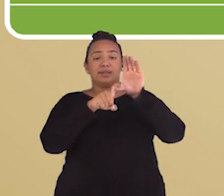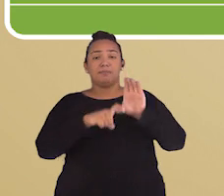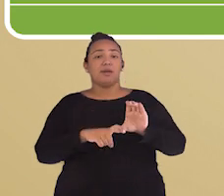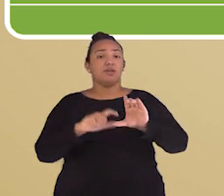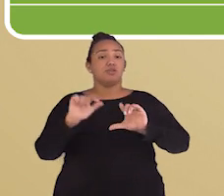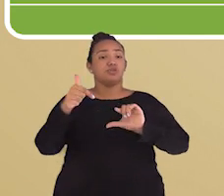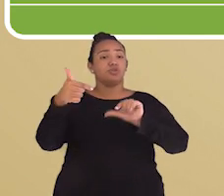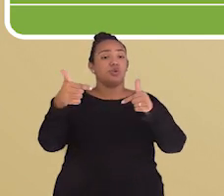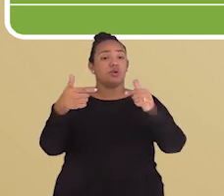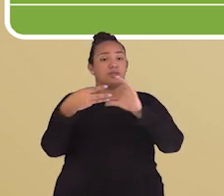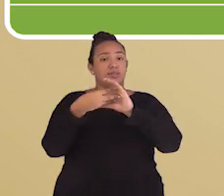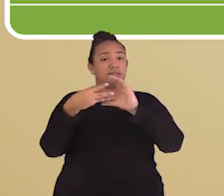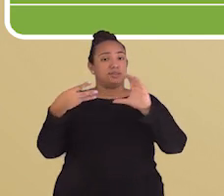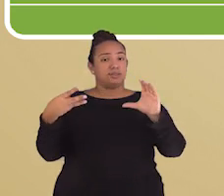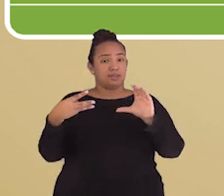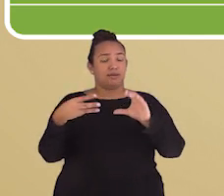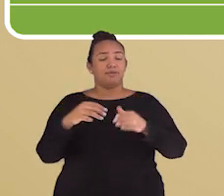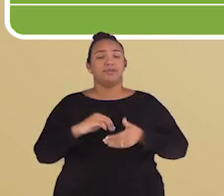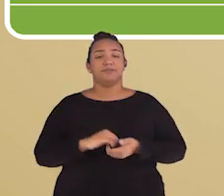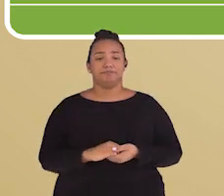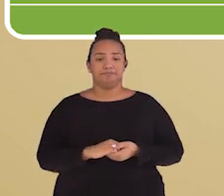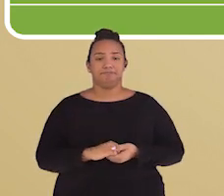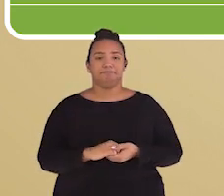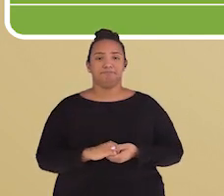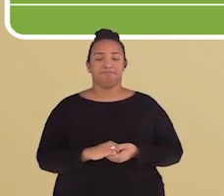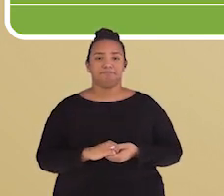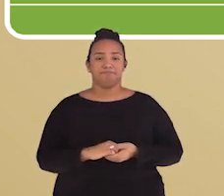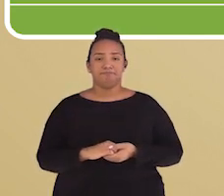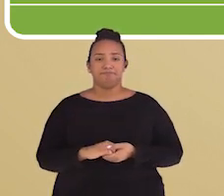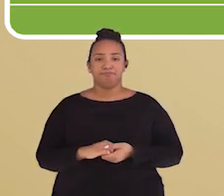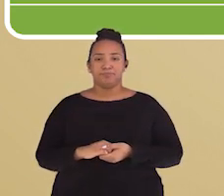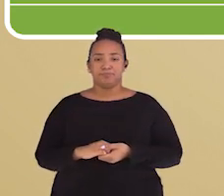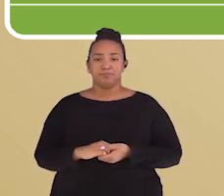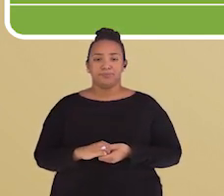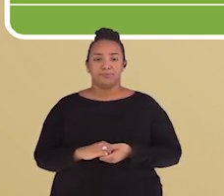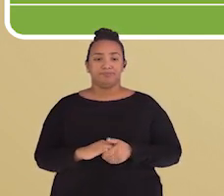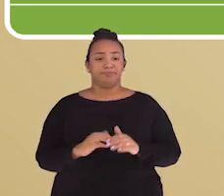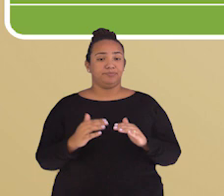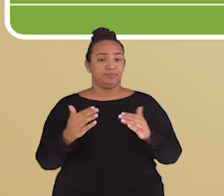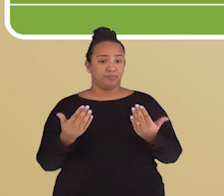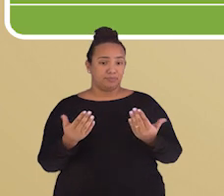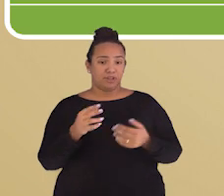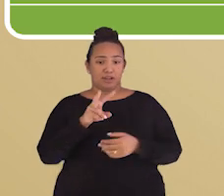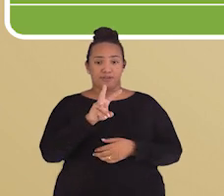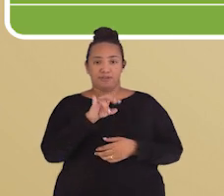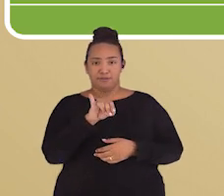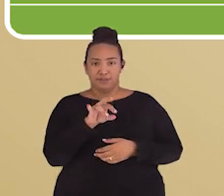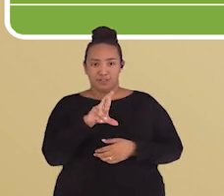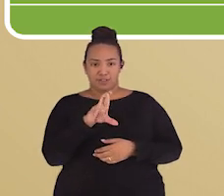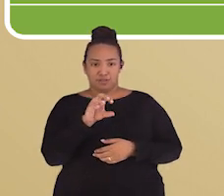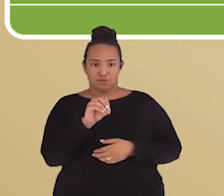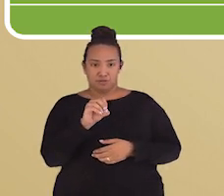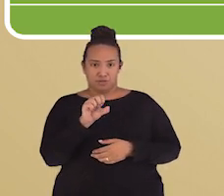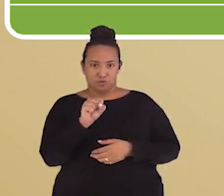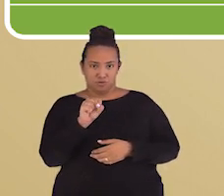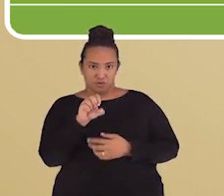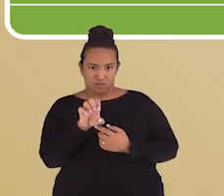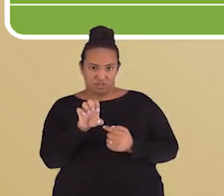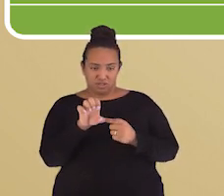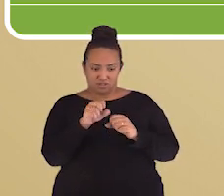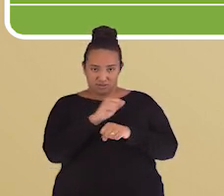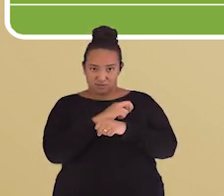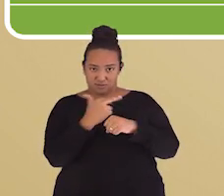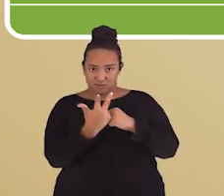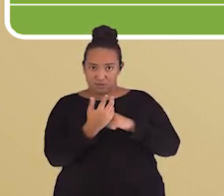dependentes de outras células para viver e se multiplicar. As viroses que causam têm um